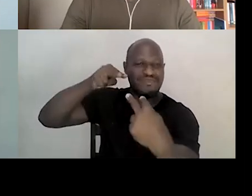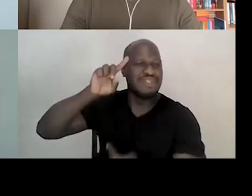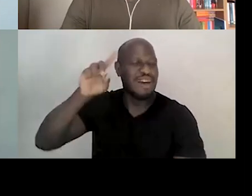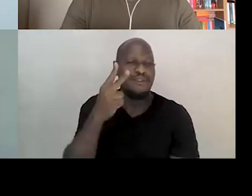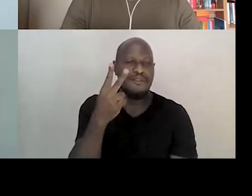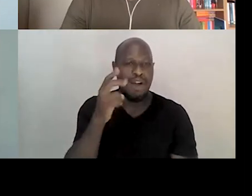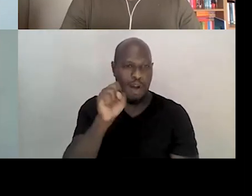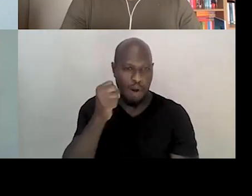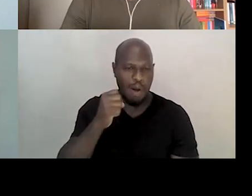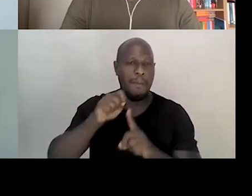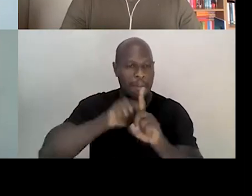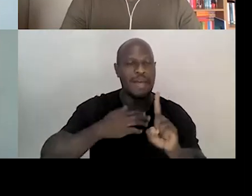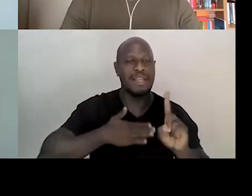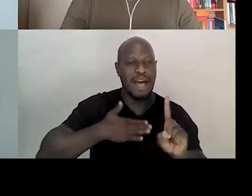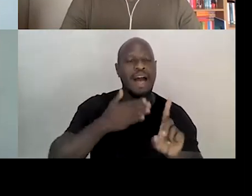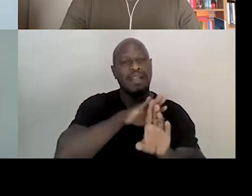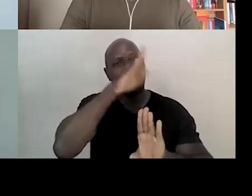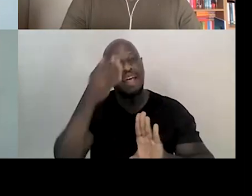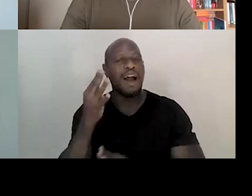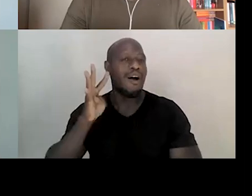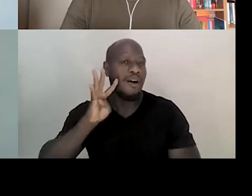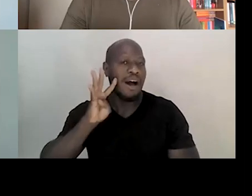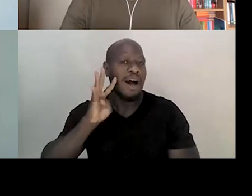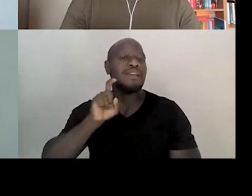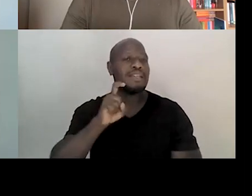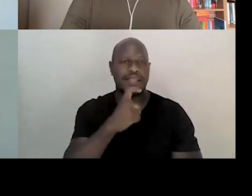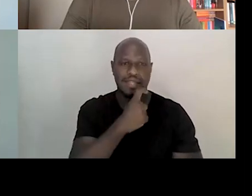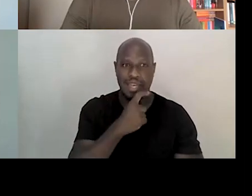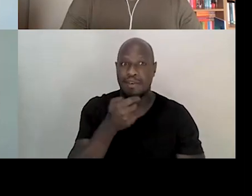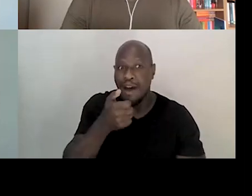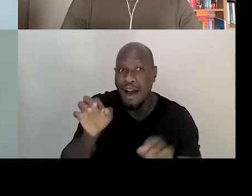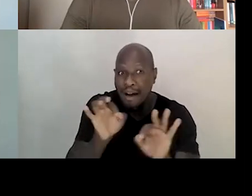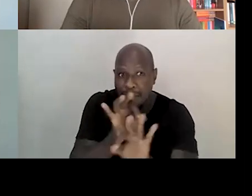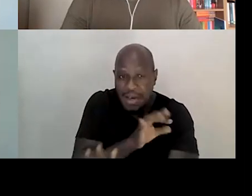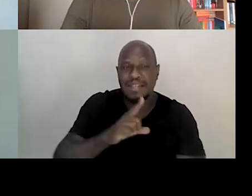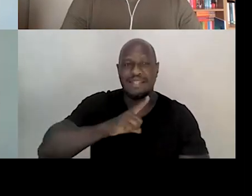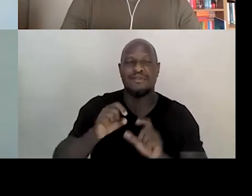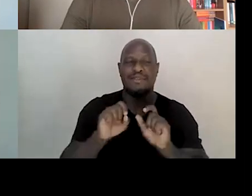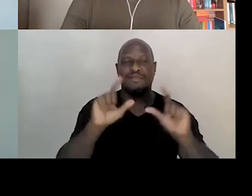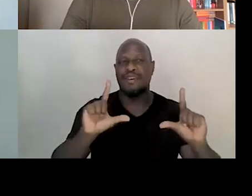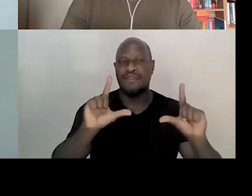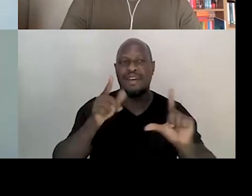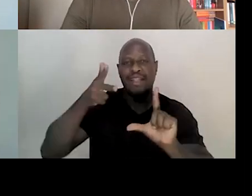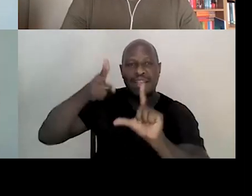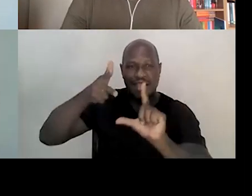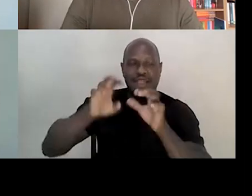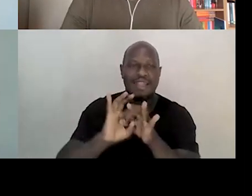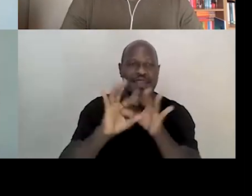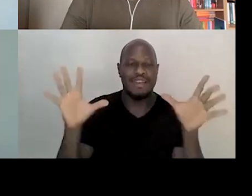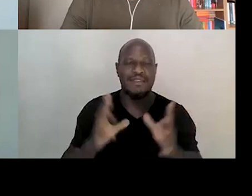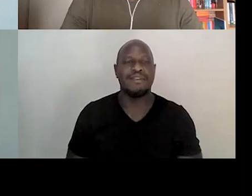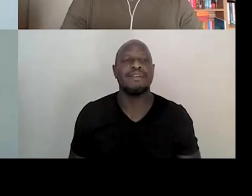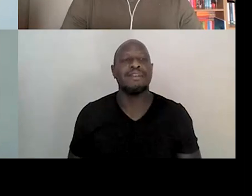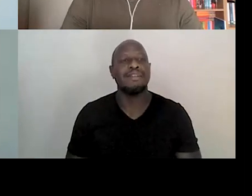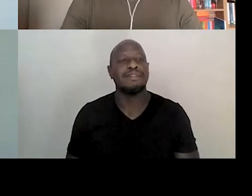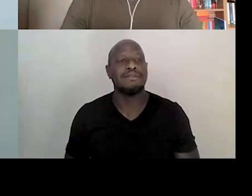até 4 de setembro amanhã. Está acabando, mas tem muita coisa que vai ficar disponível online. Dá uma espiadinha. E aí vocês